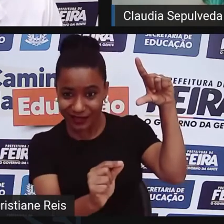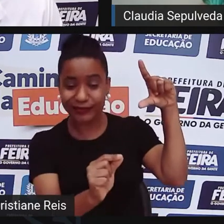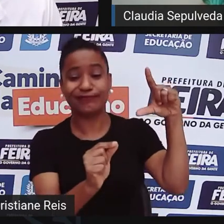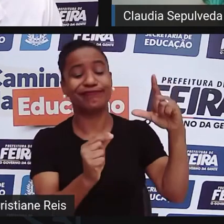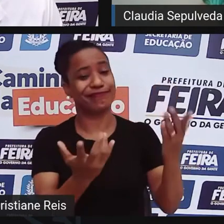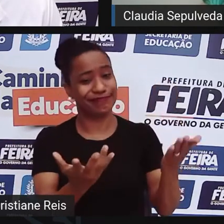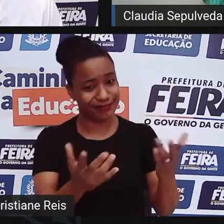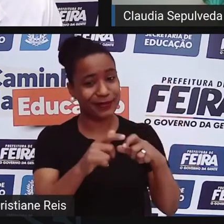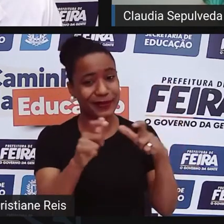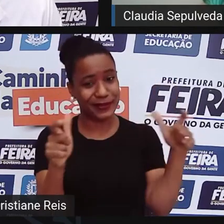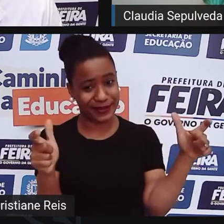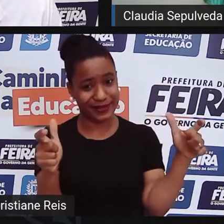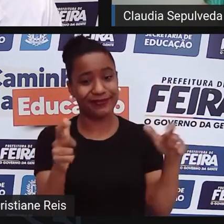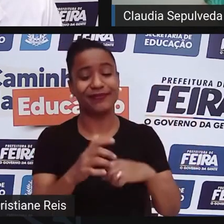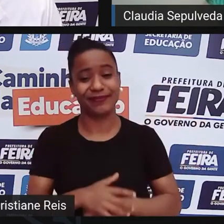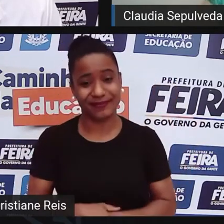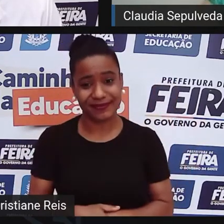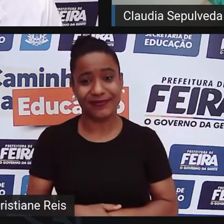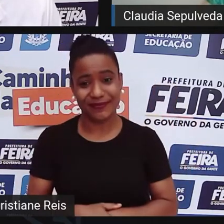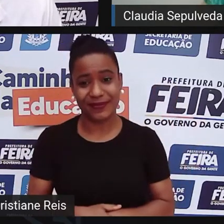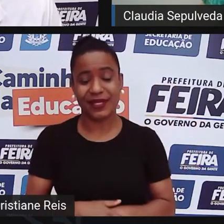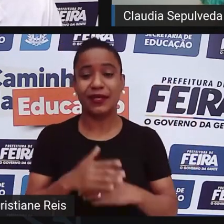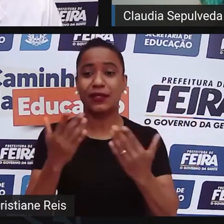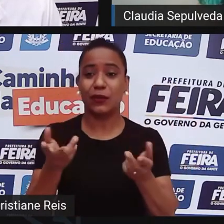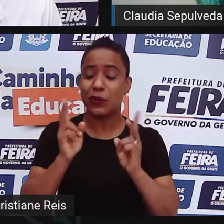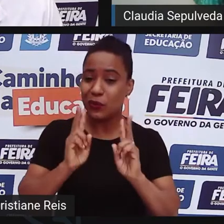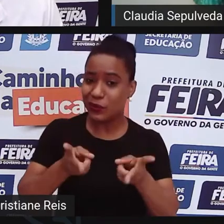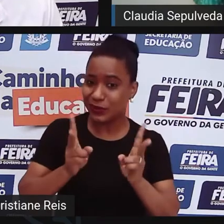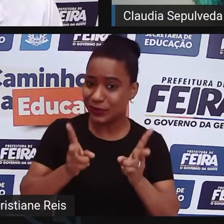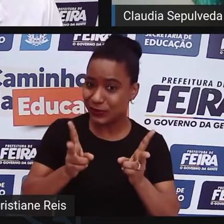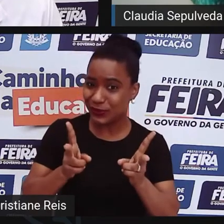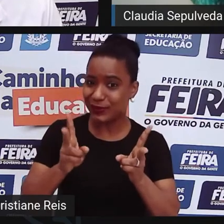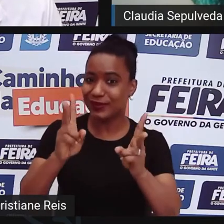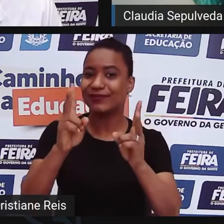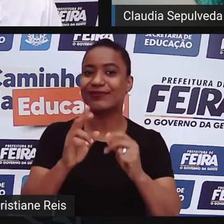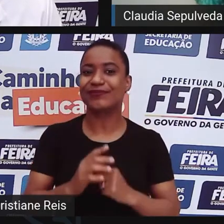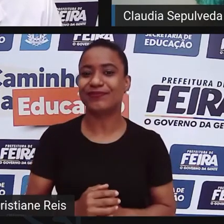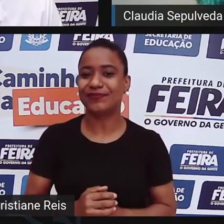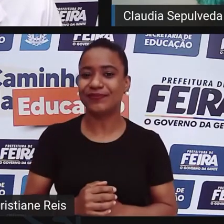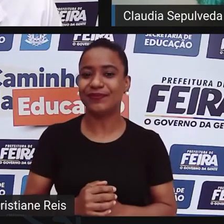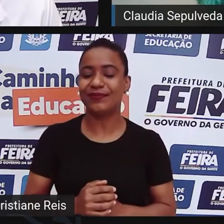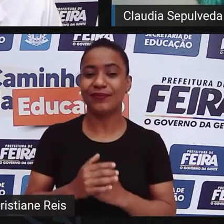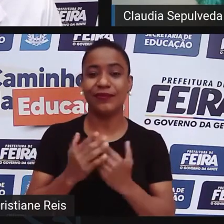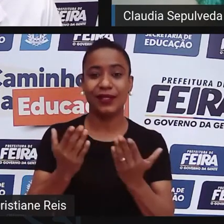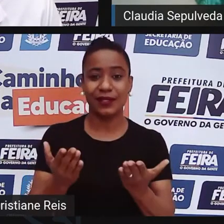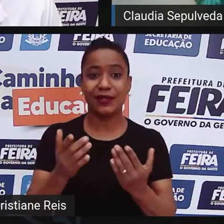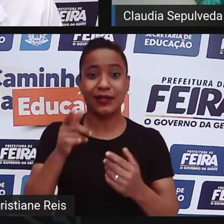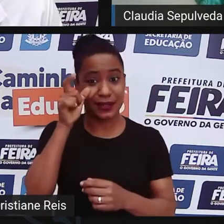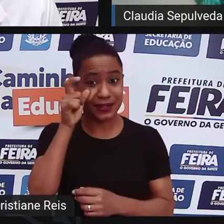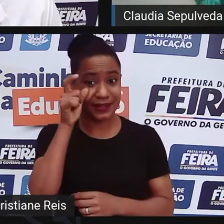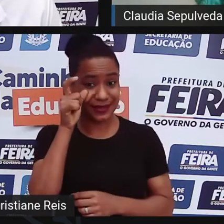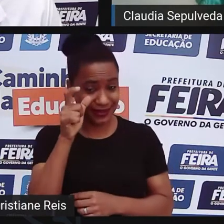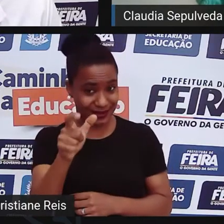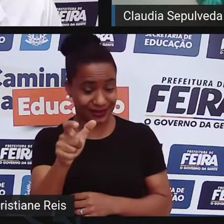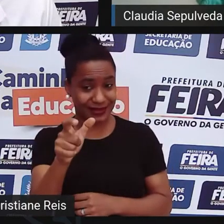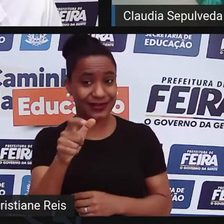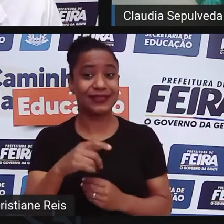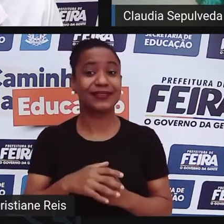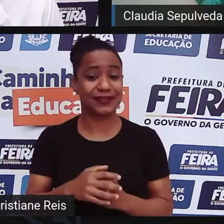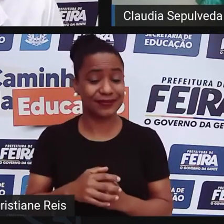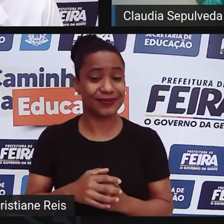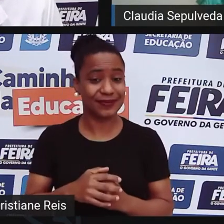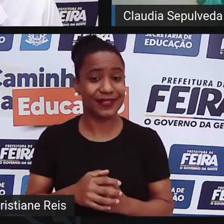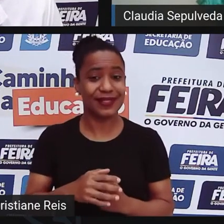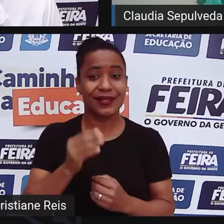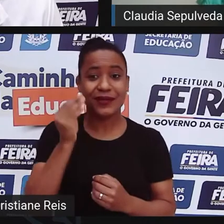permanecemos com esse tipo de... E aí eu diria, Felipe, que o interessante é a gente saber que o racismo científico